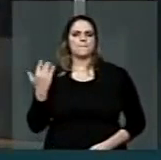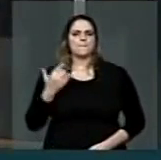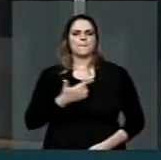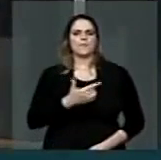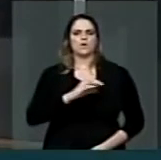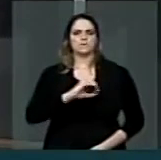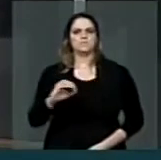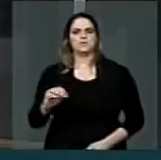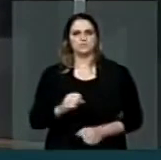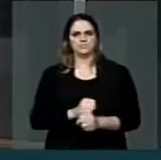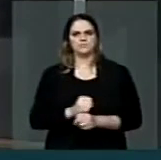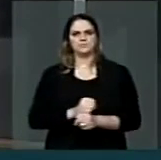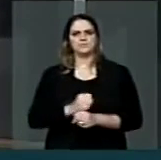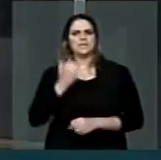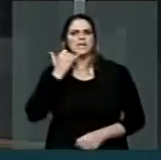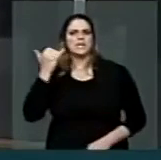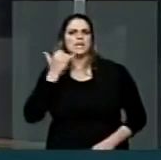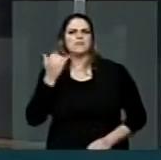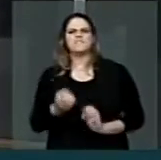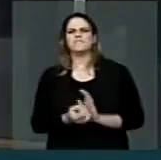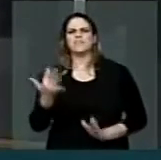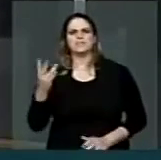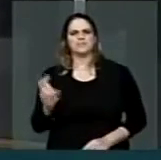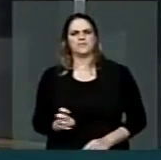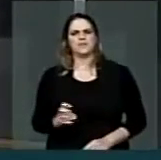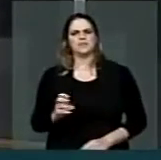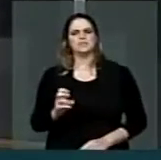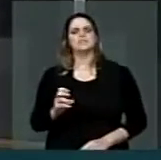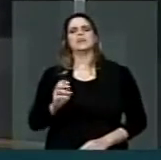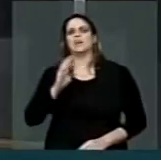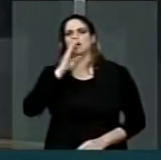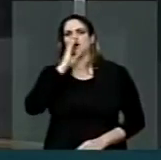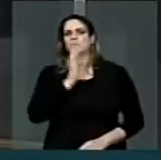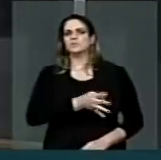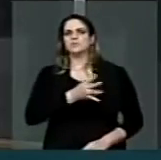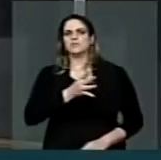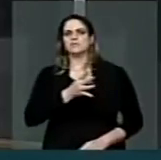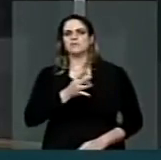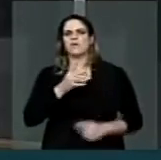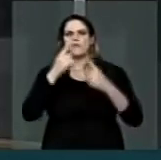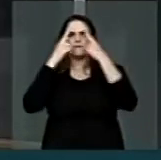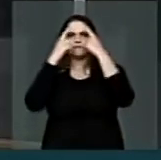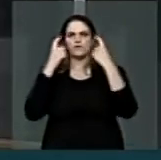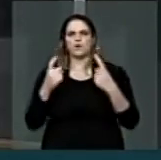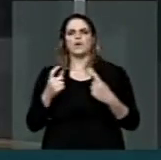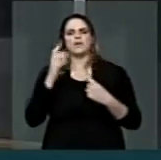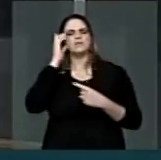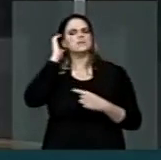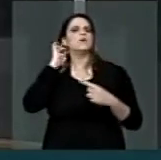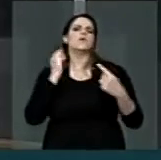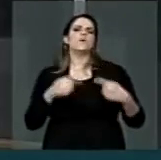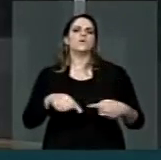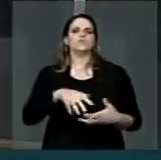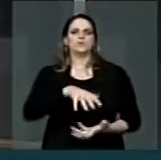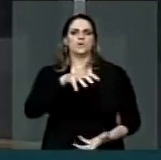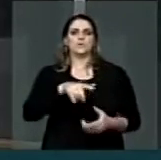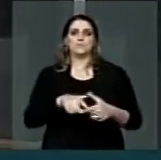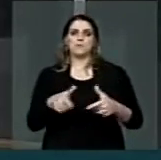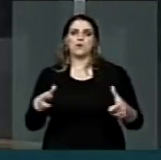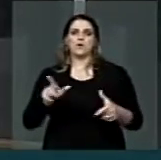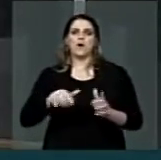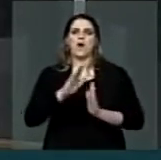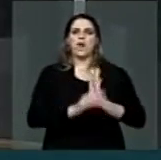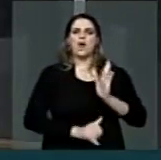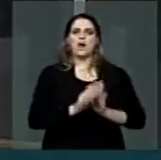para o disco idoso, e que desse total, 707 relataram violência financeira, aquela da utilização